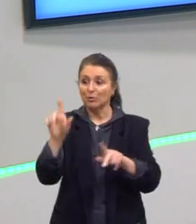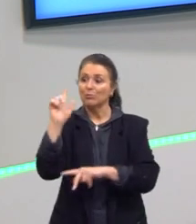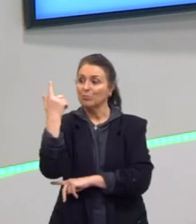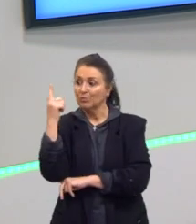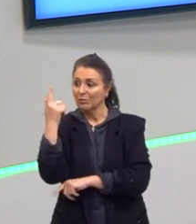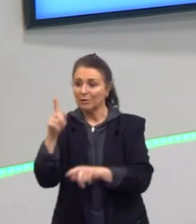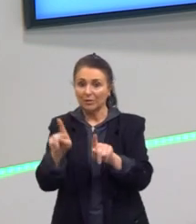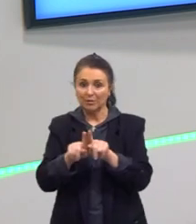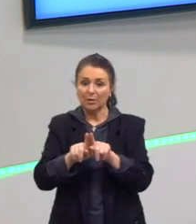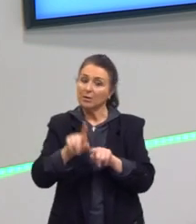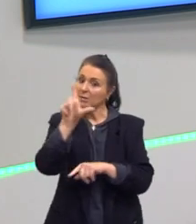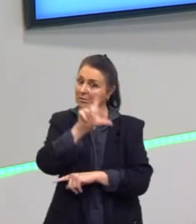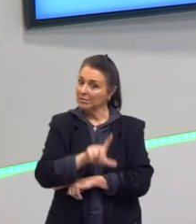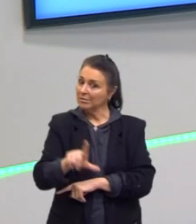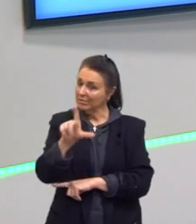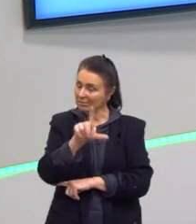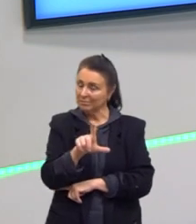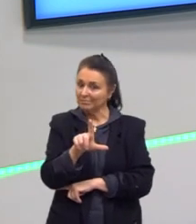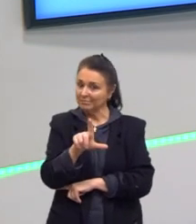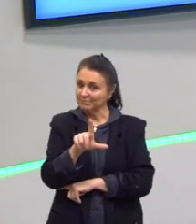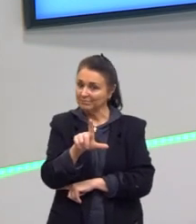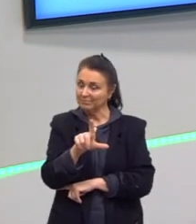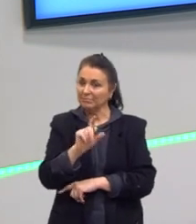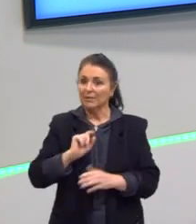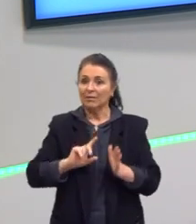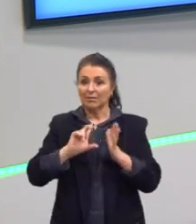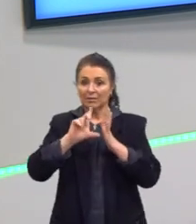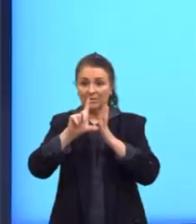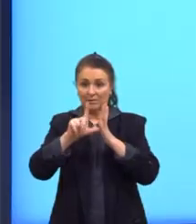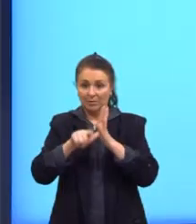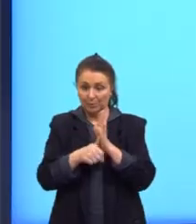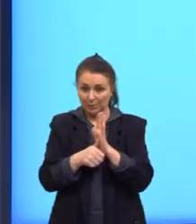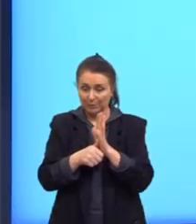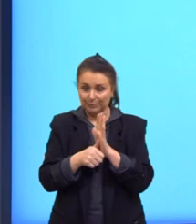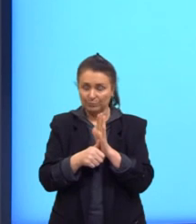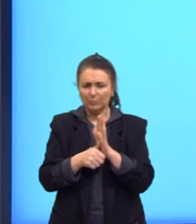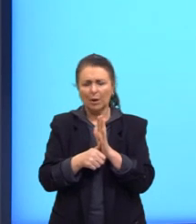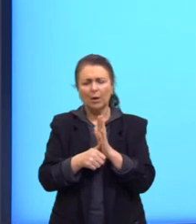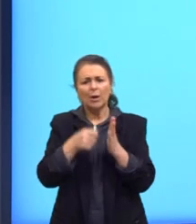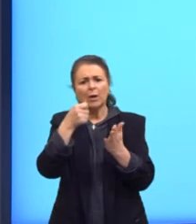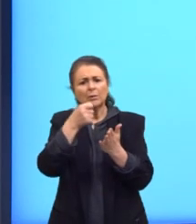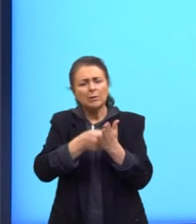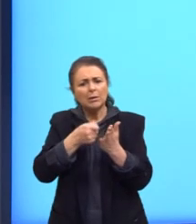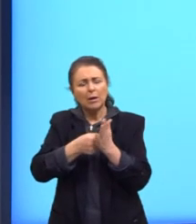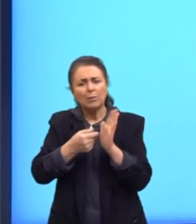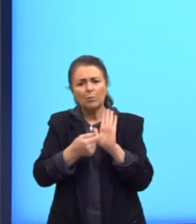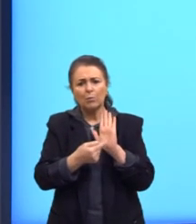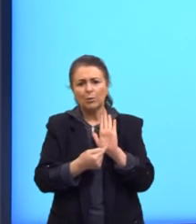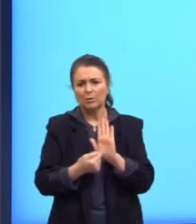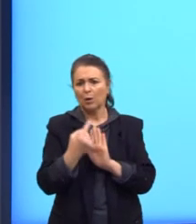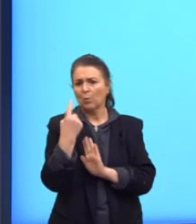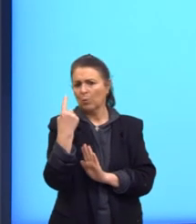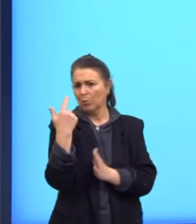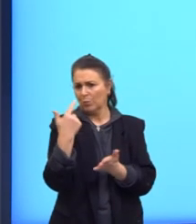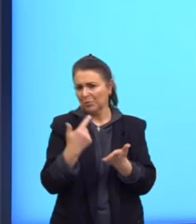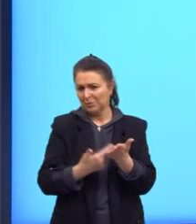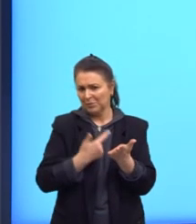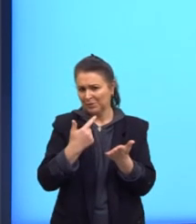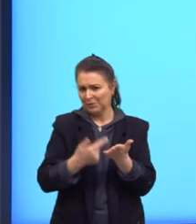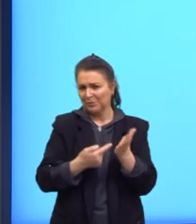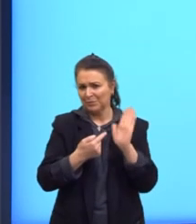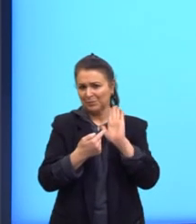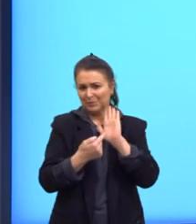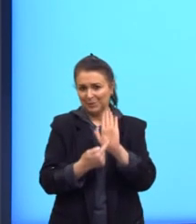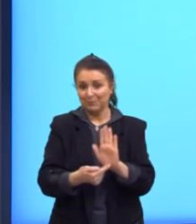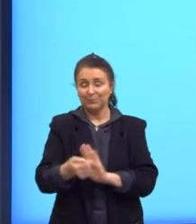literatura. Depois. Eu tentei trazer um livro só, mas eu não consegui separar só um para vocês.